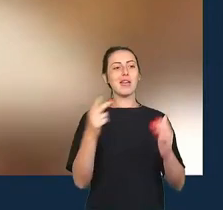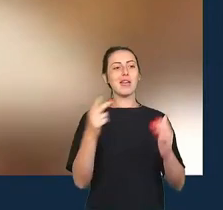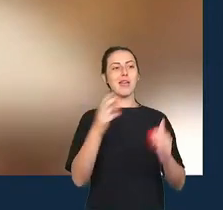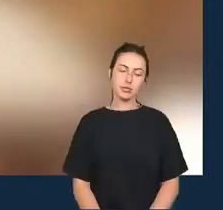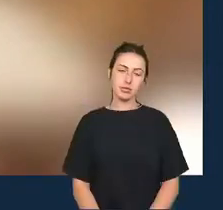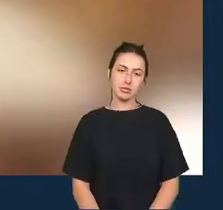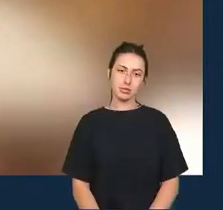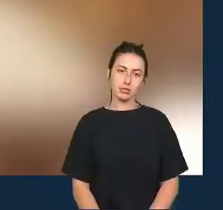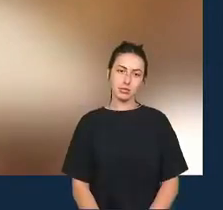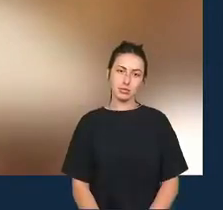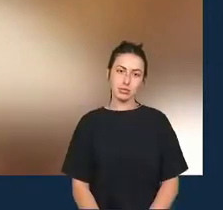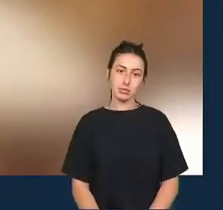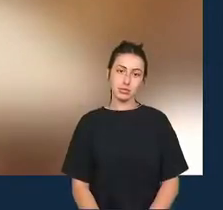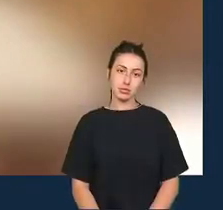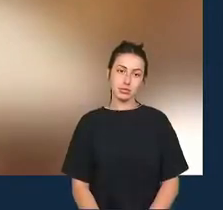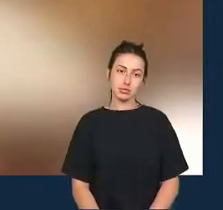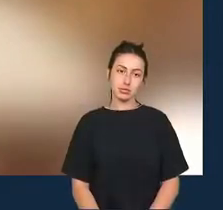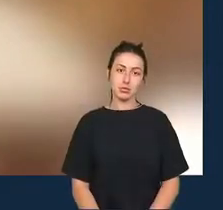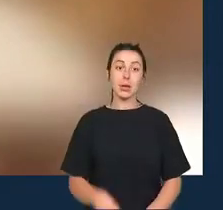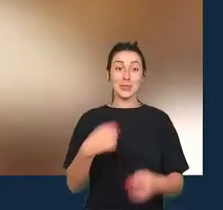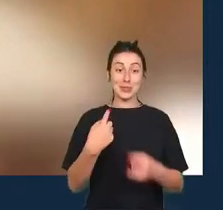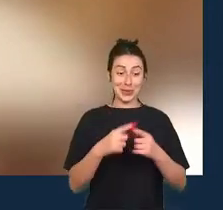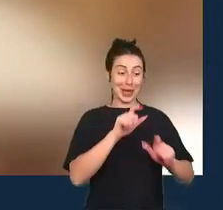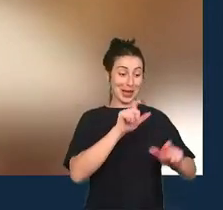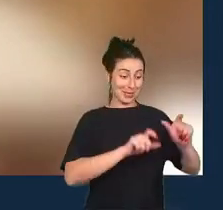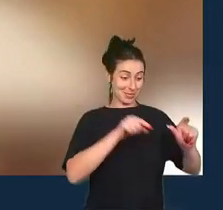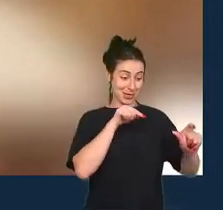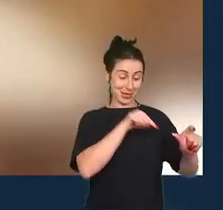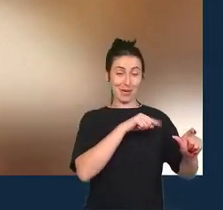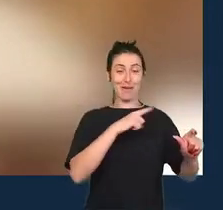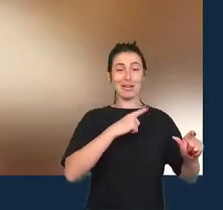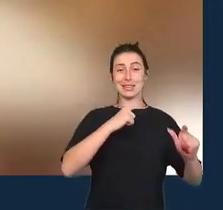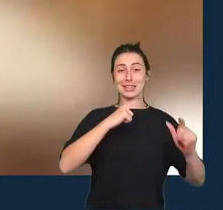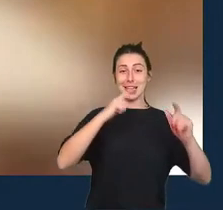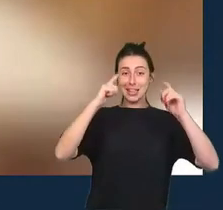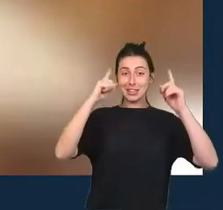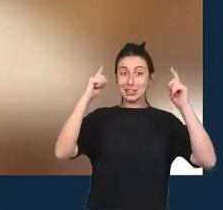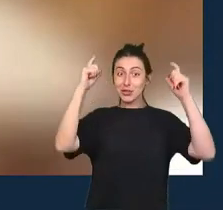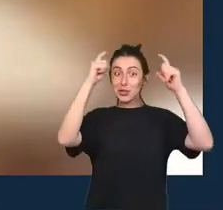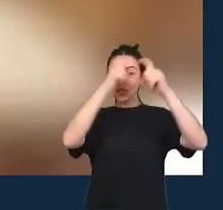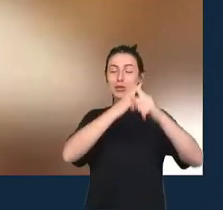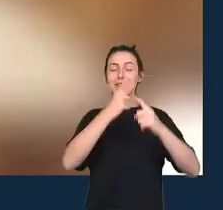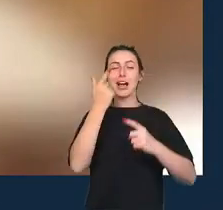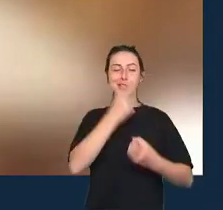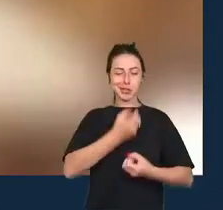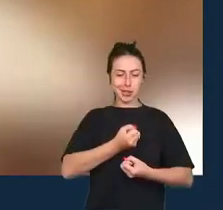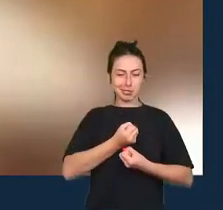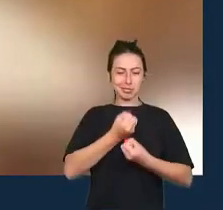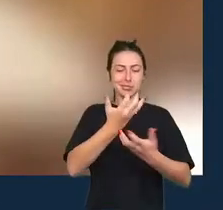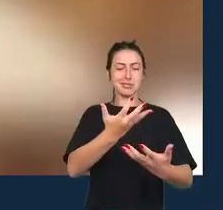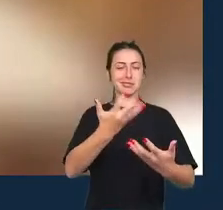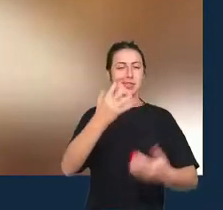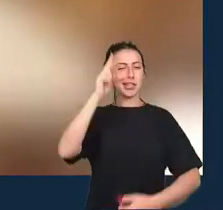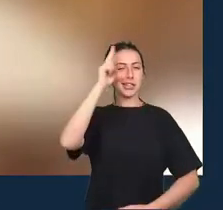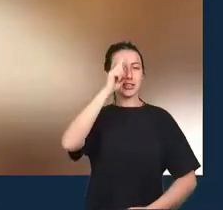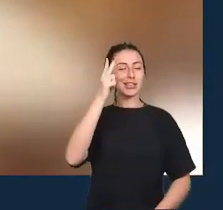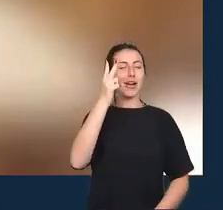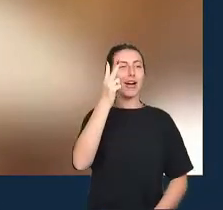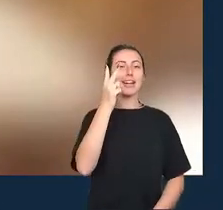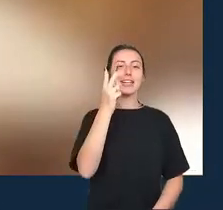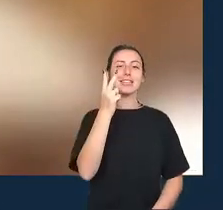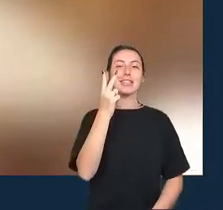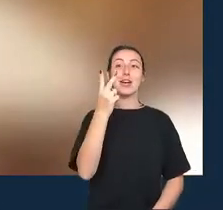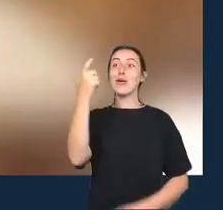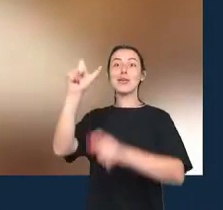têm dificuldade em contar histórias atraentes a questão de será que tem mercado para isso e também porque